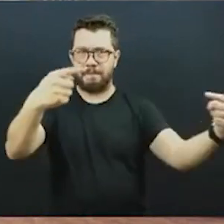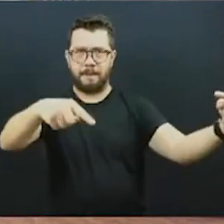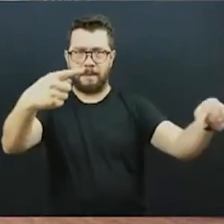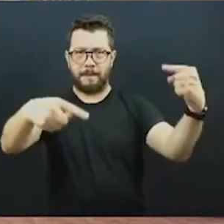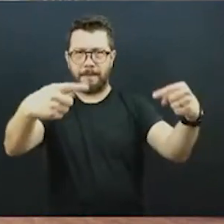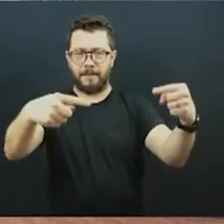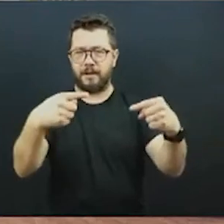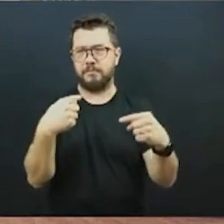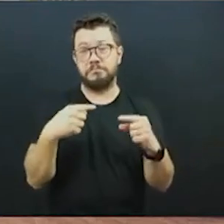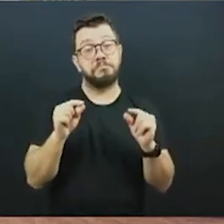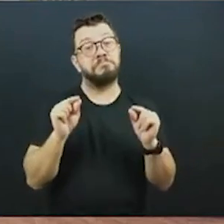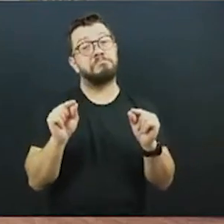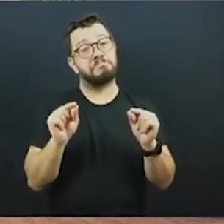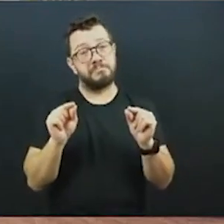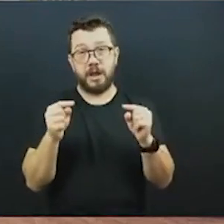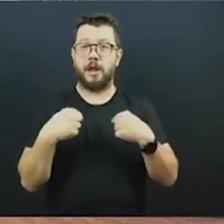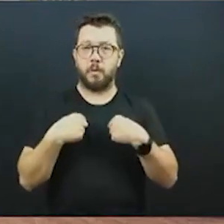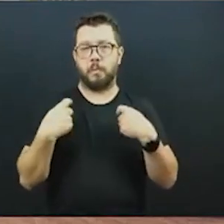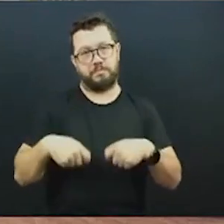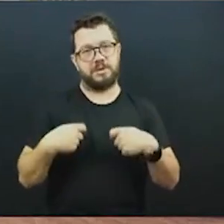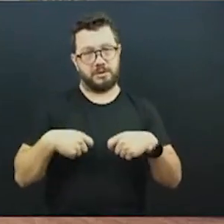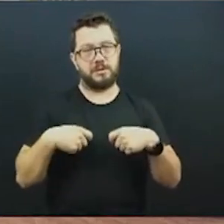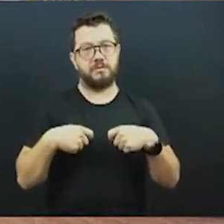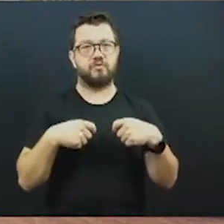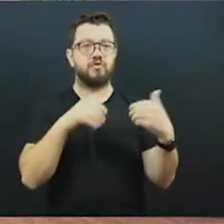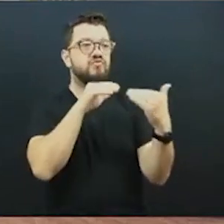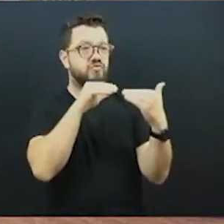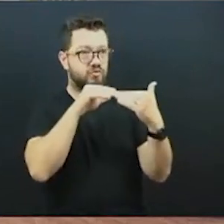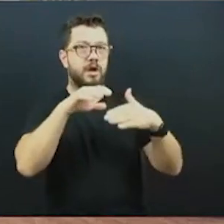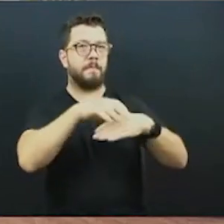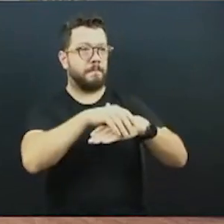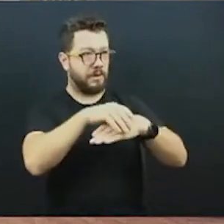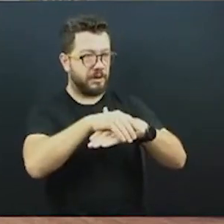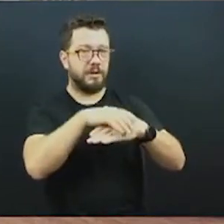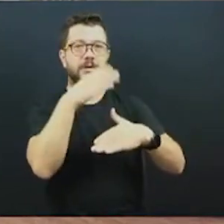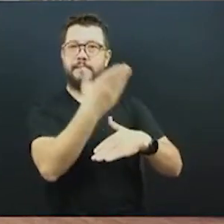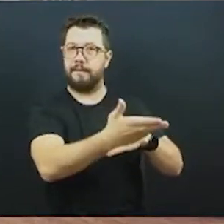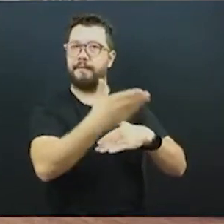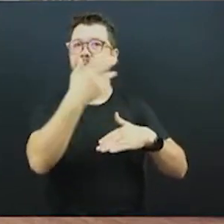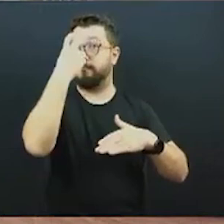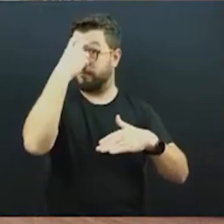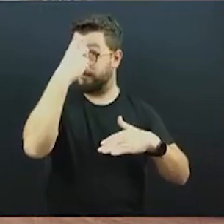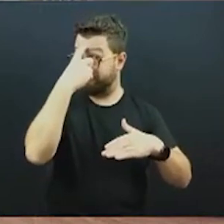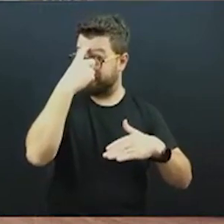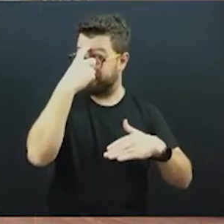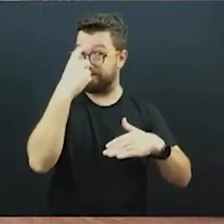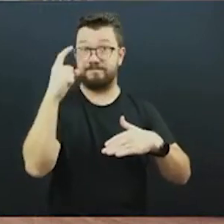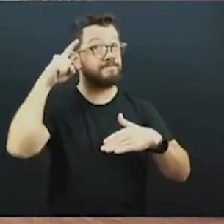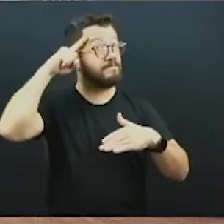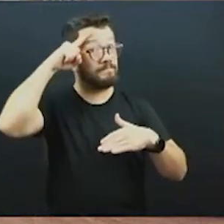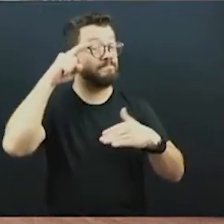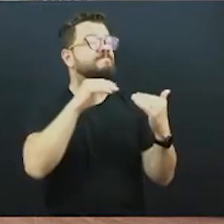que concordar com os vereadores Pires Petruzello, com o vereador Rodrigo Braga Reis, até o vereador Eder Borges, que o